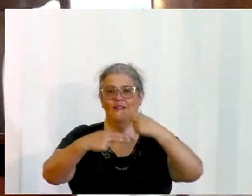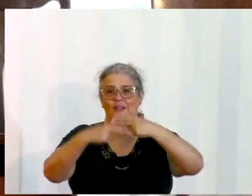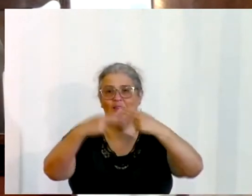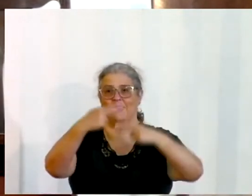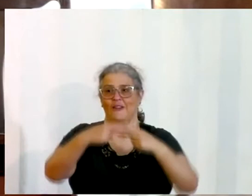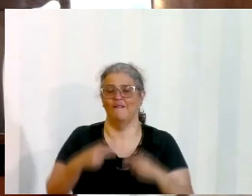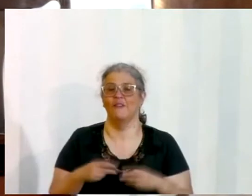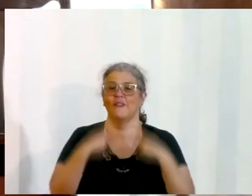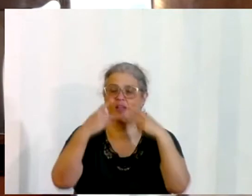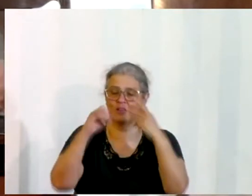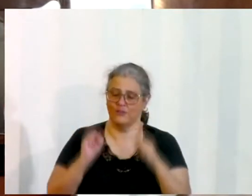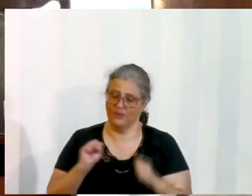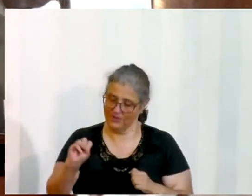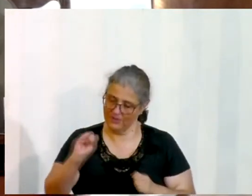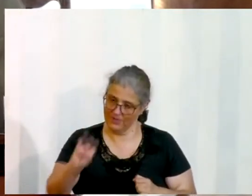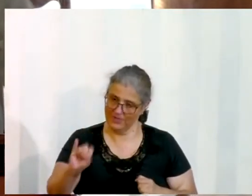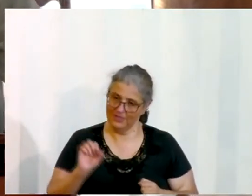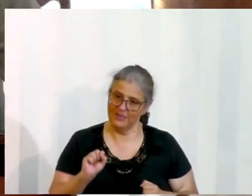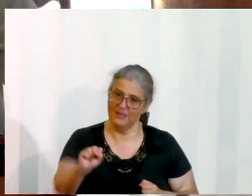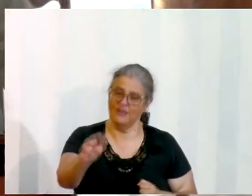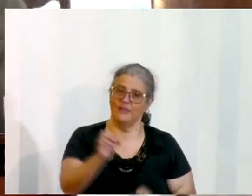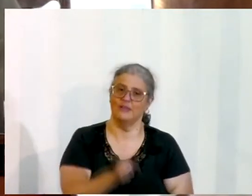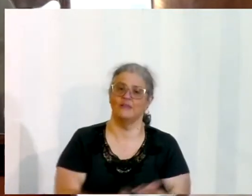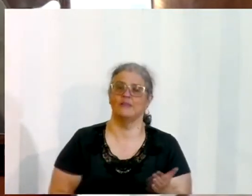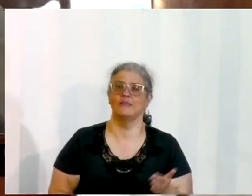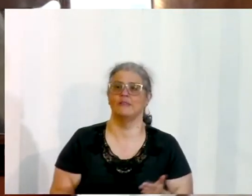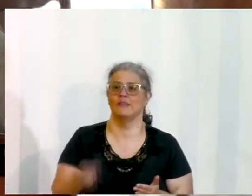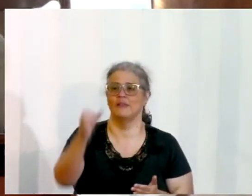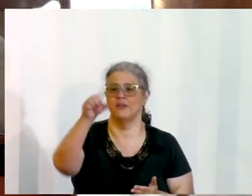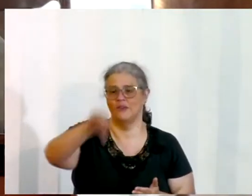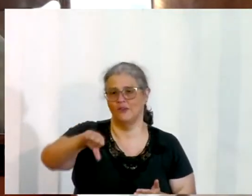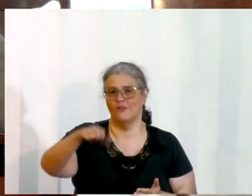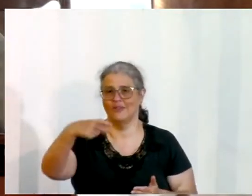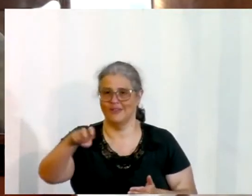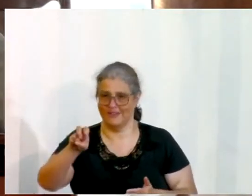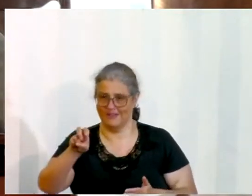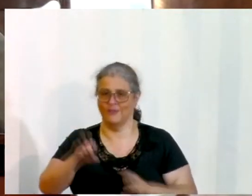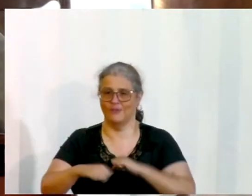Isaías, citando Salmo 95 e o texto de 1 Samuel, hoje,